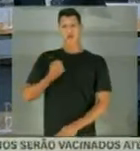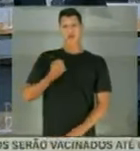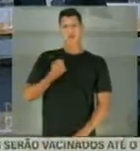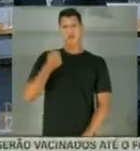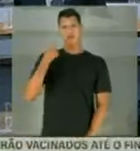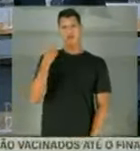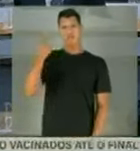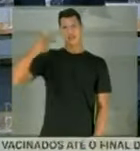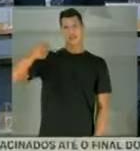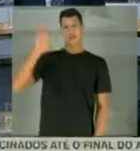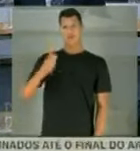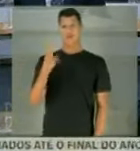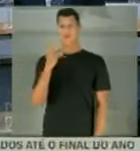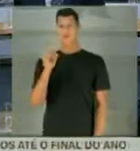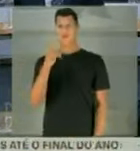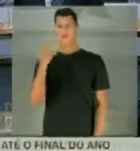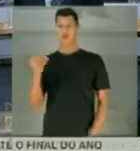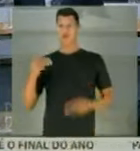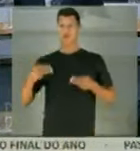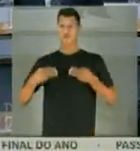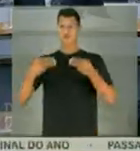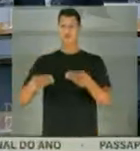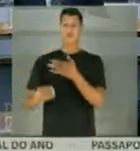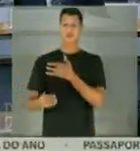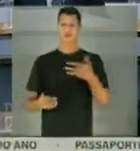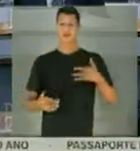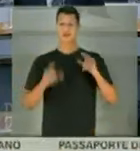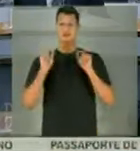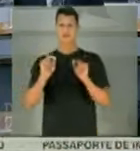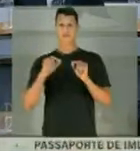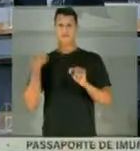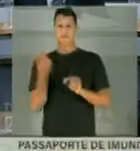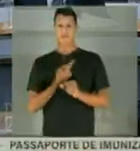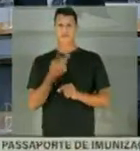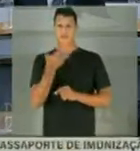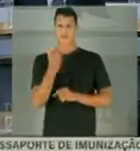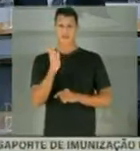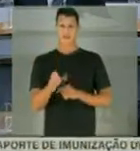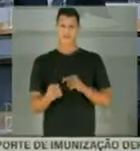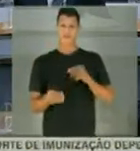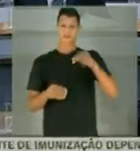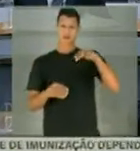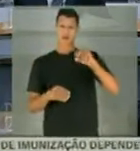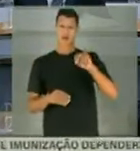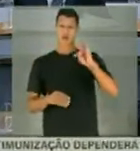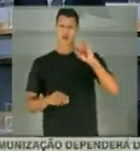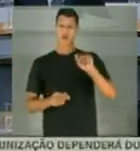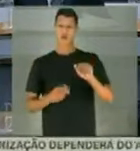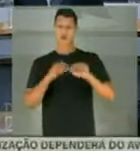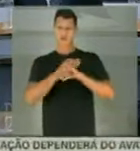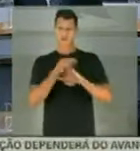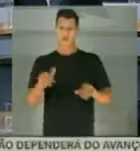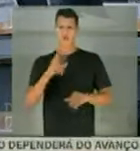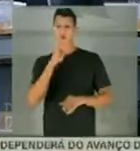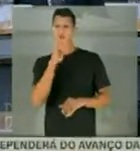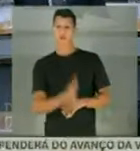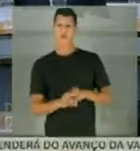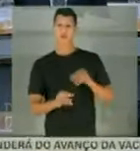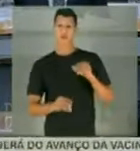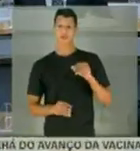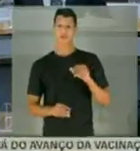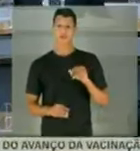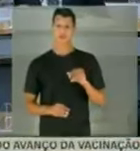2020 do Ministério da Saúde, que V. Exª hoje responde por ele,